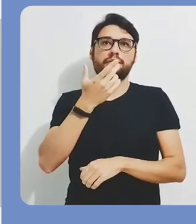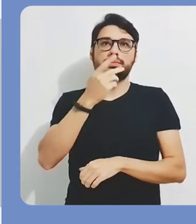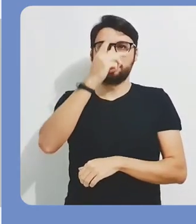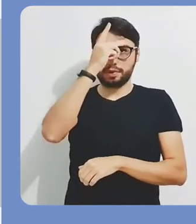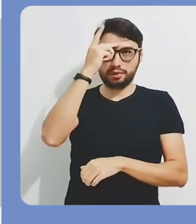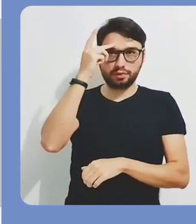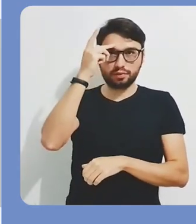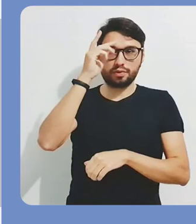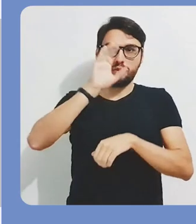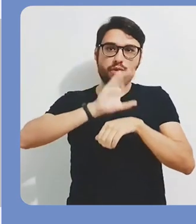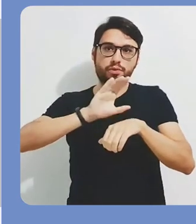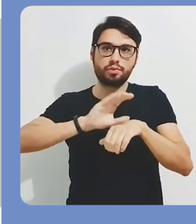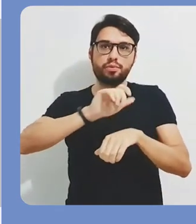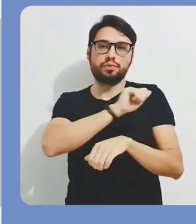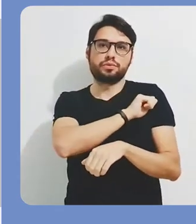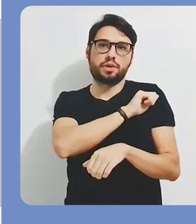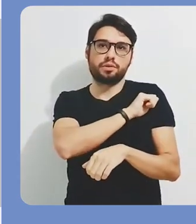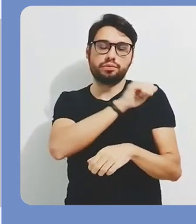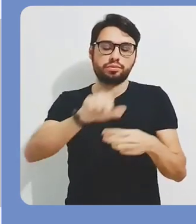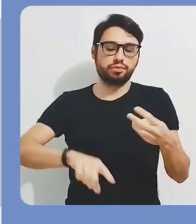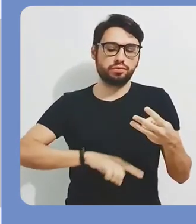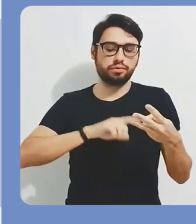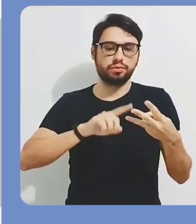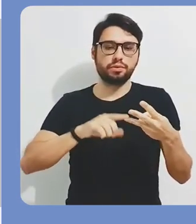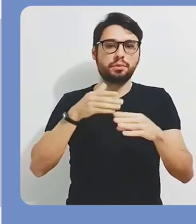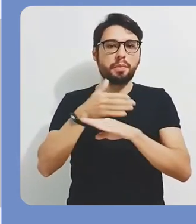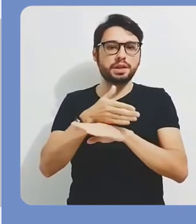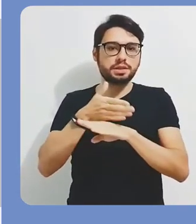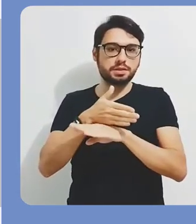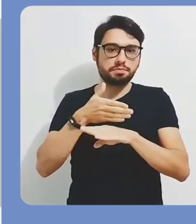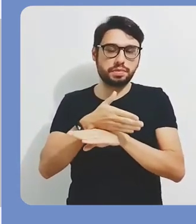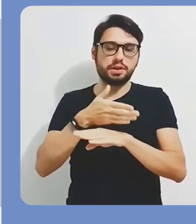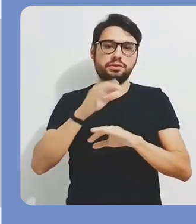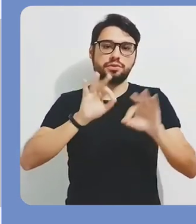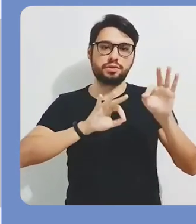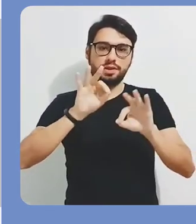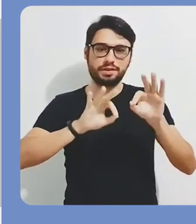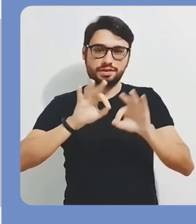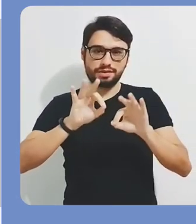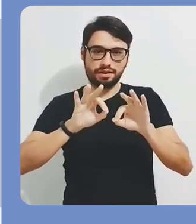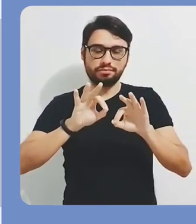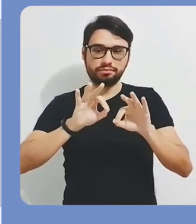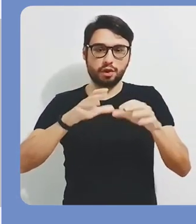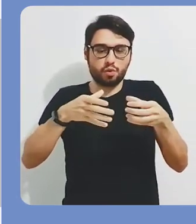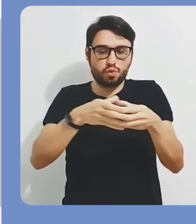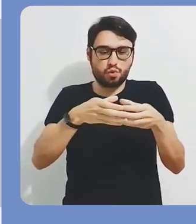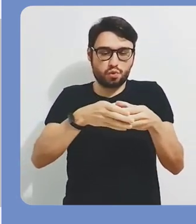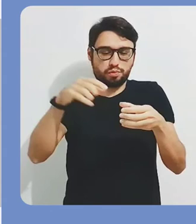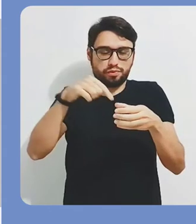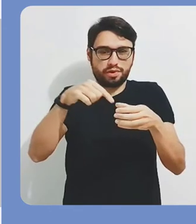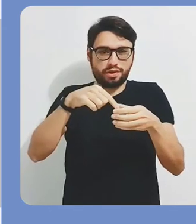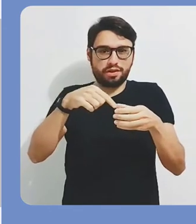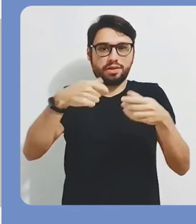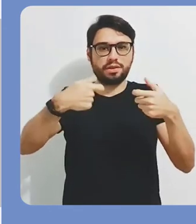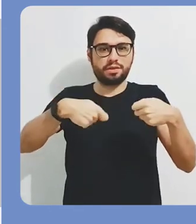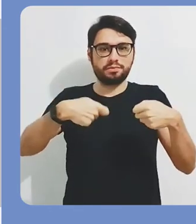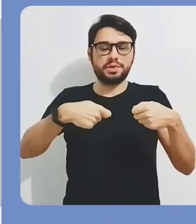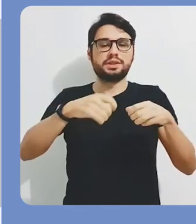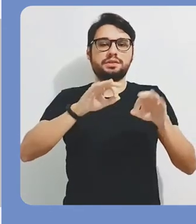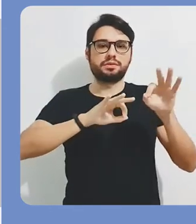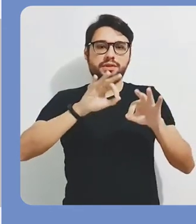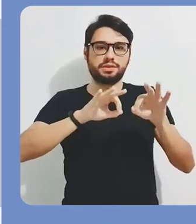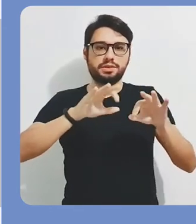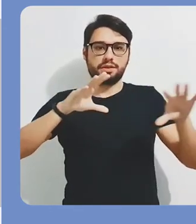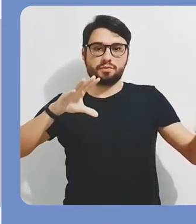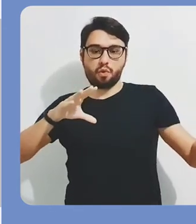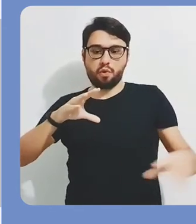instância, como, por exemplo, cursistas, usuários, alunos, participantes.